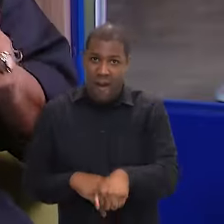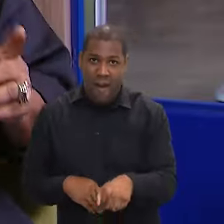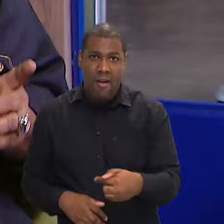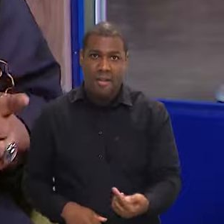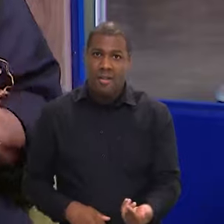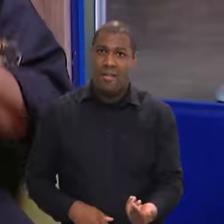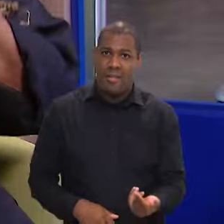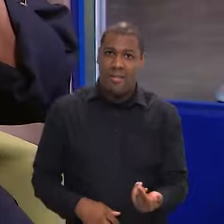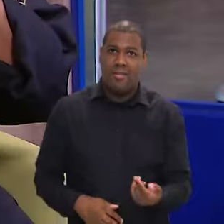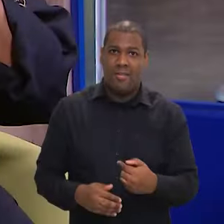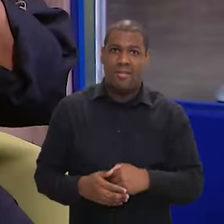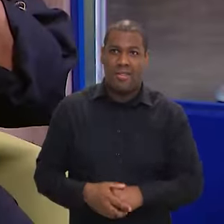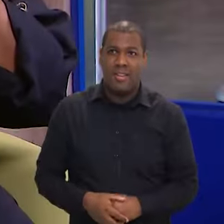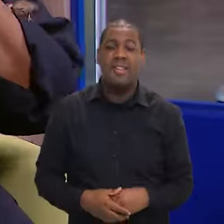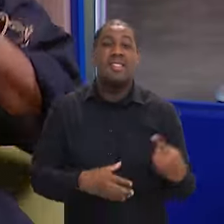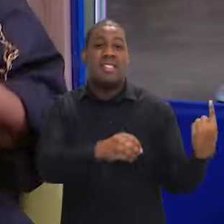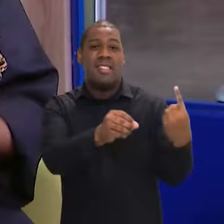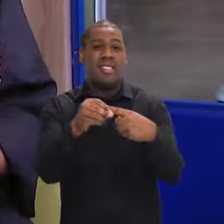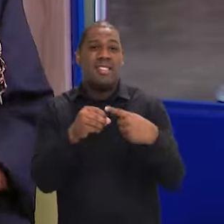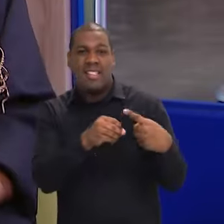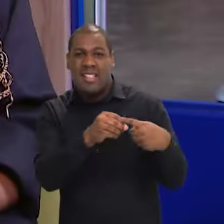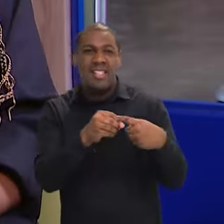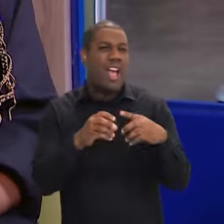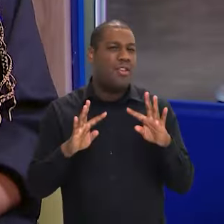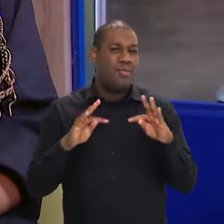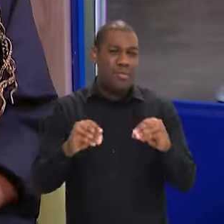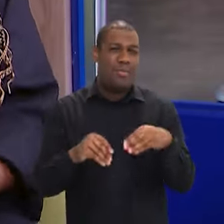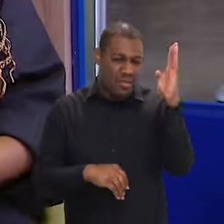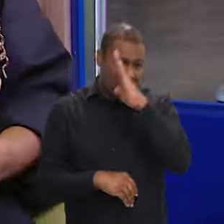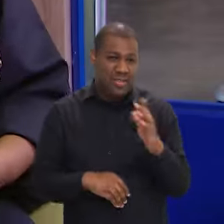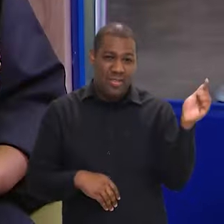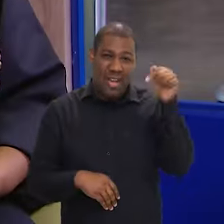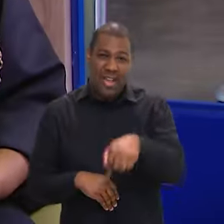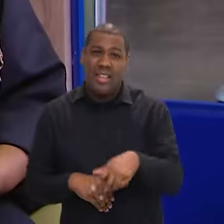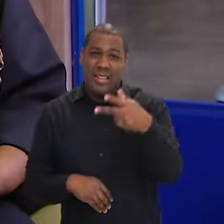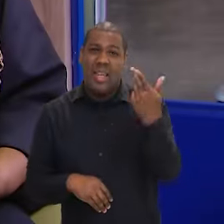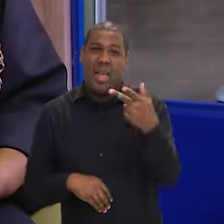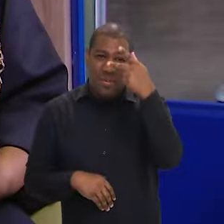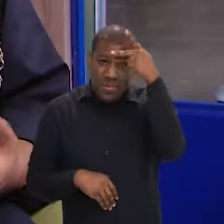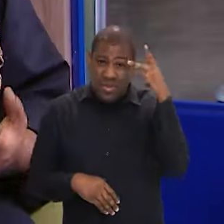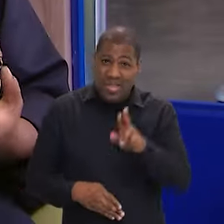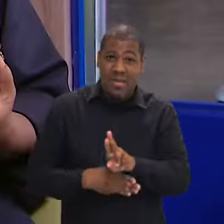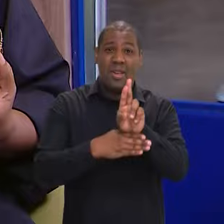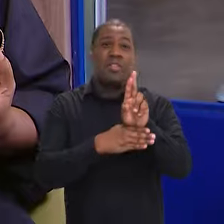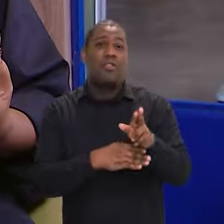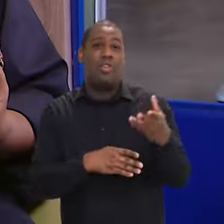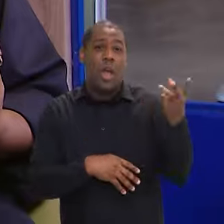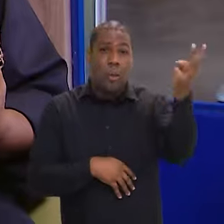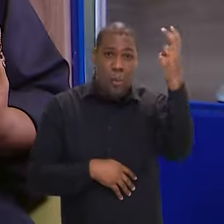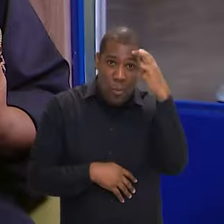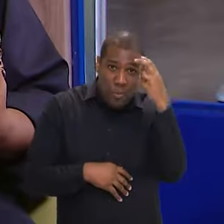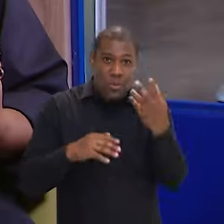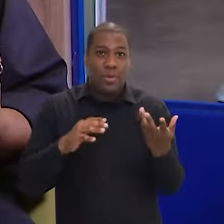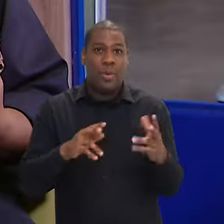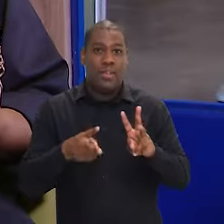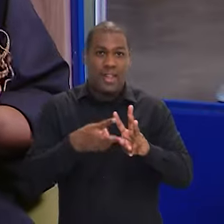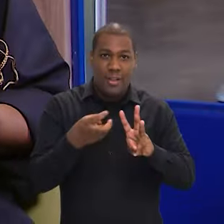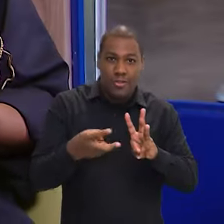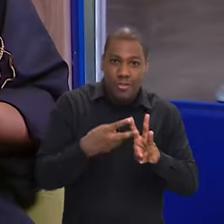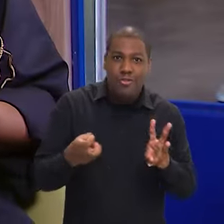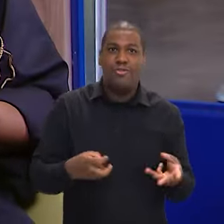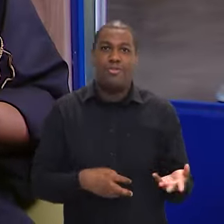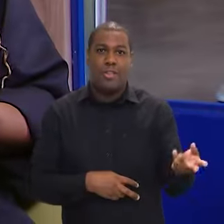de todas as cidades, pelo menos, uma grande maioria das cidades do Brasil estão aqui presentes, com representação da cultura indígena, da cultura cigana,